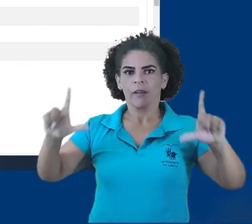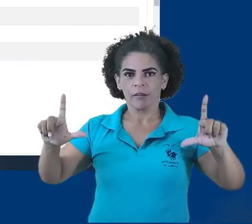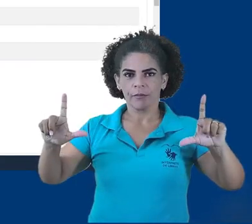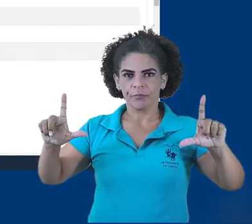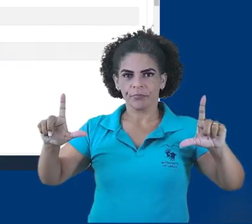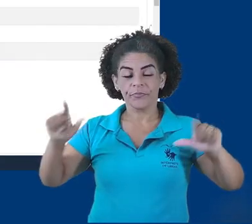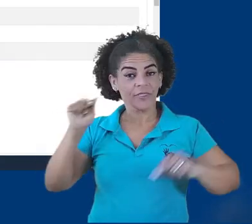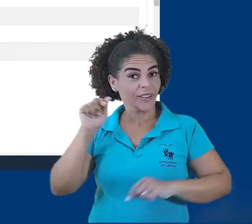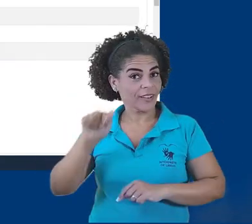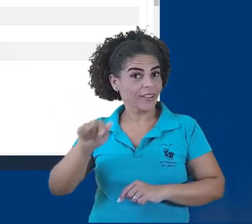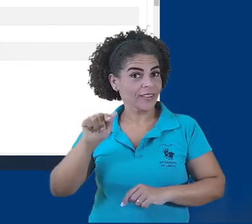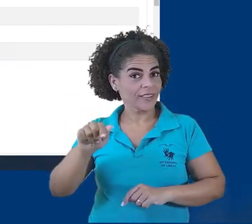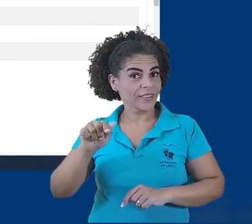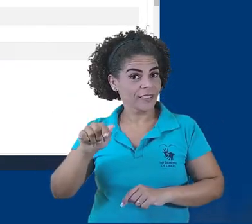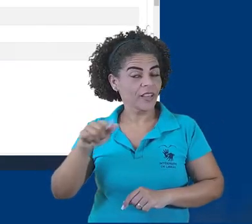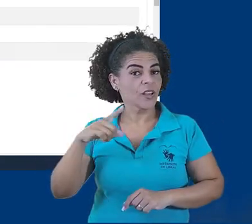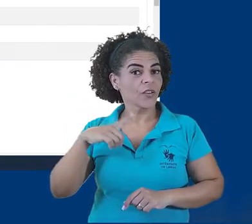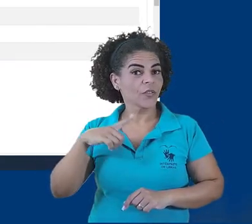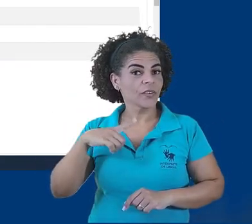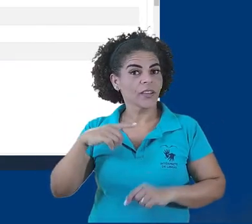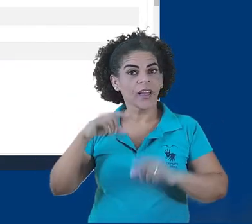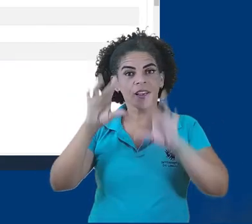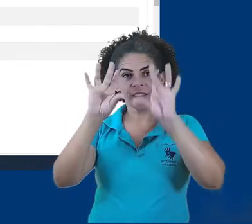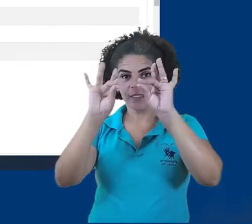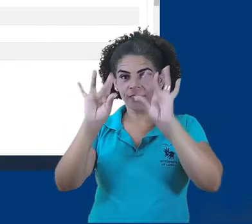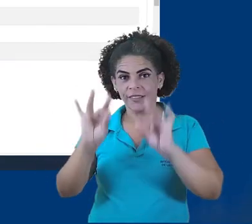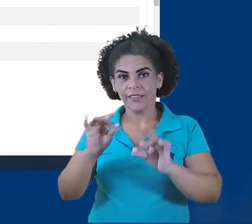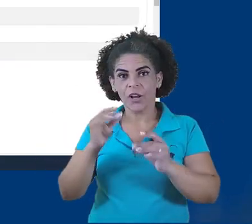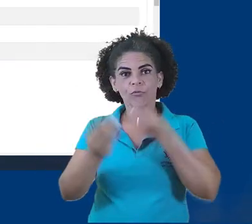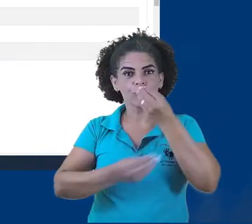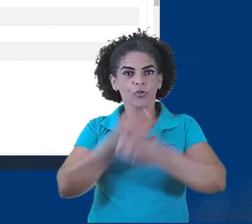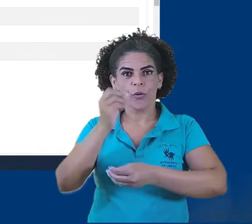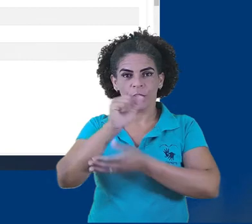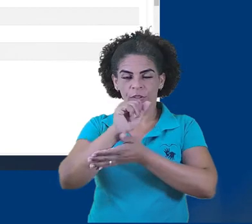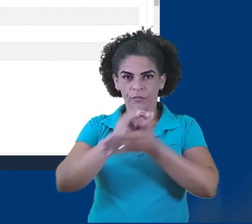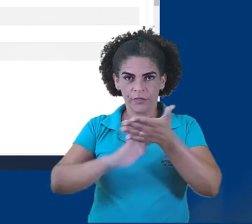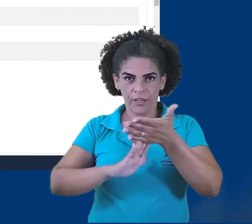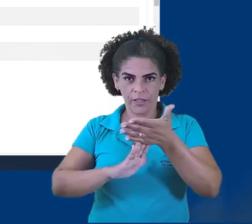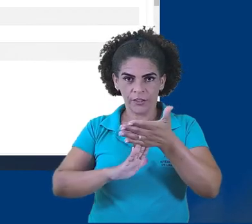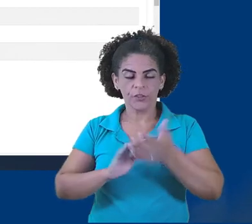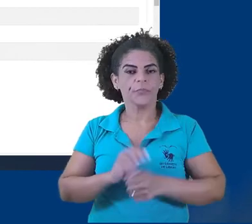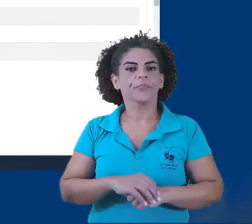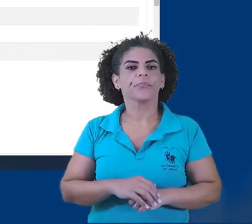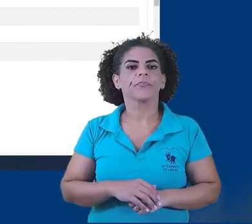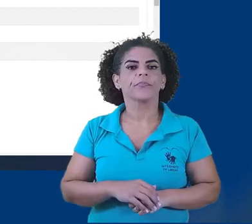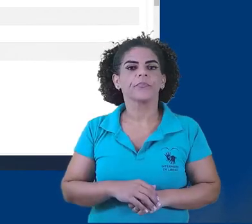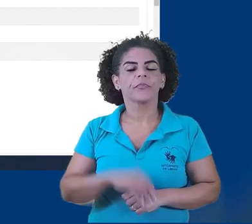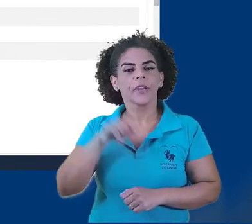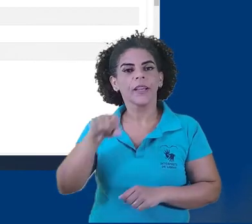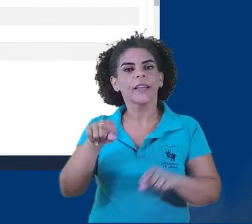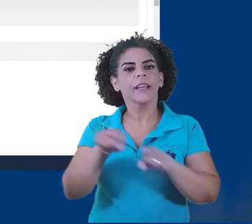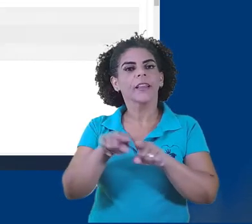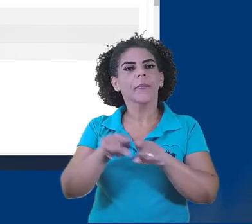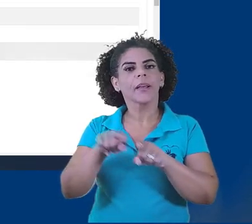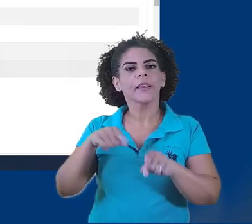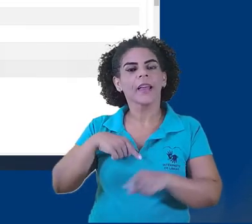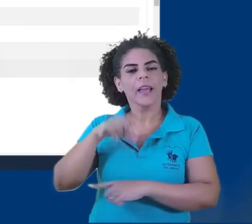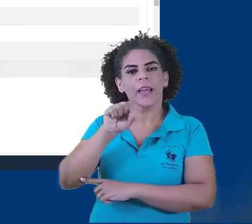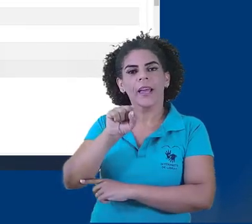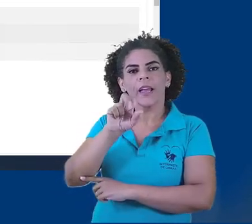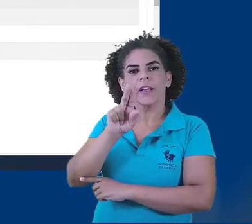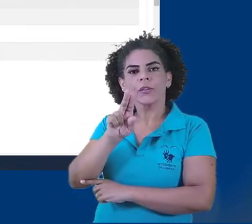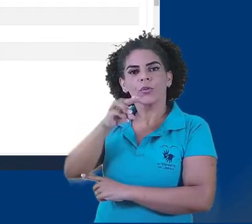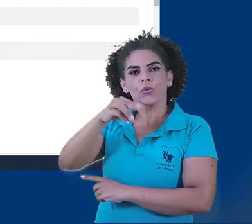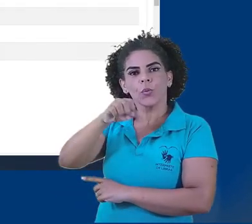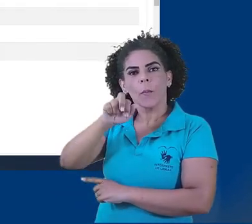e aqui, além da descrição da tarefa, bem como os arquivos anexos, temos um sumário de